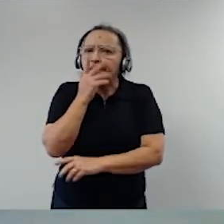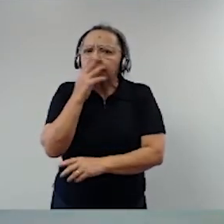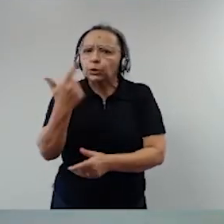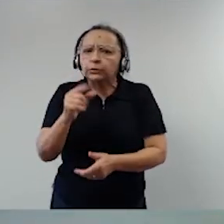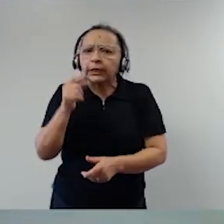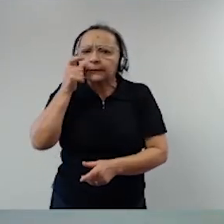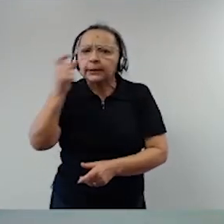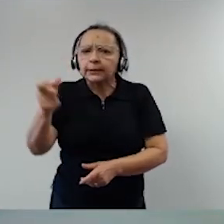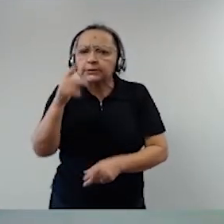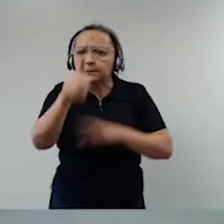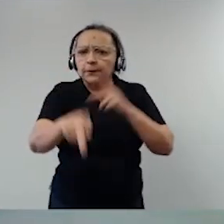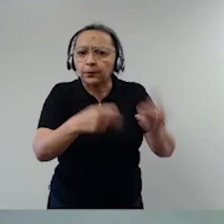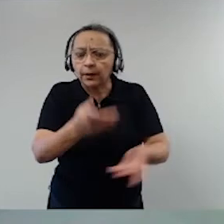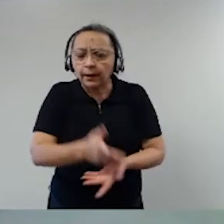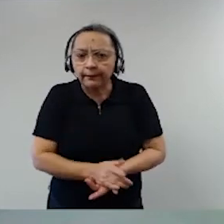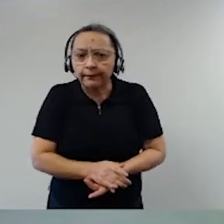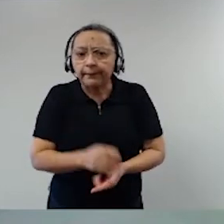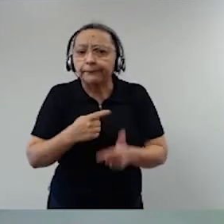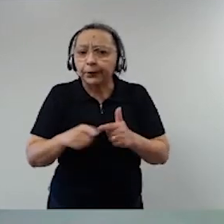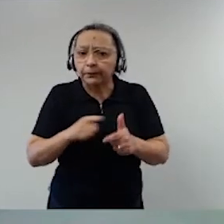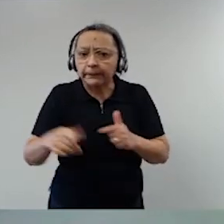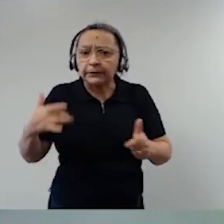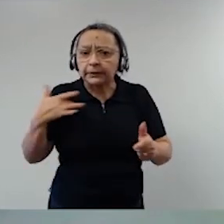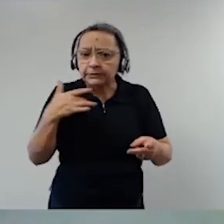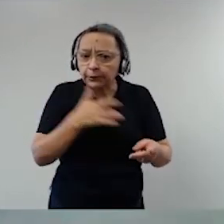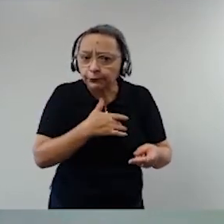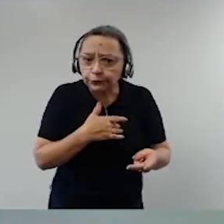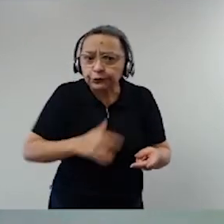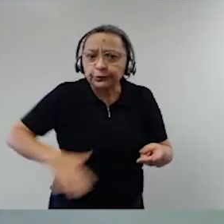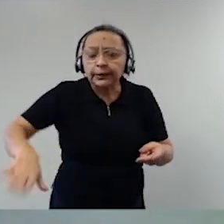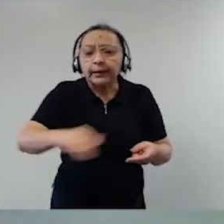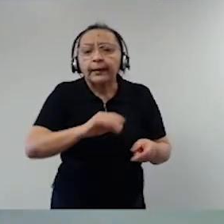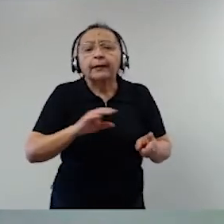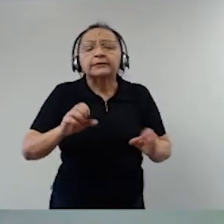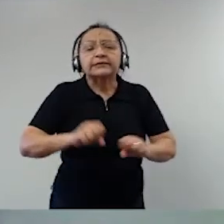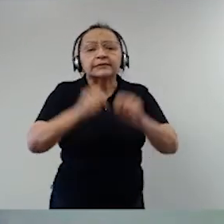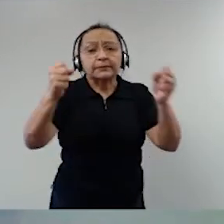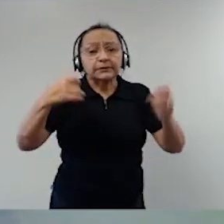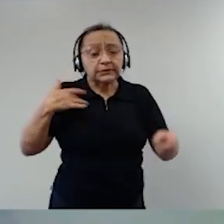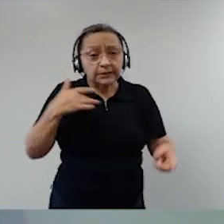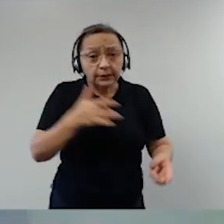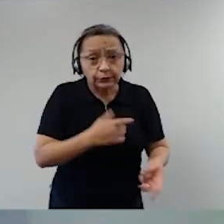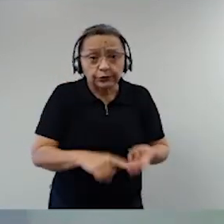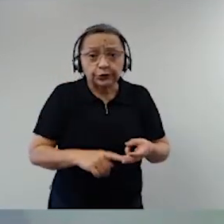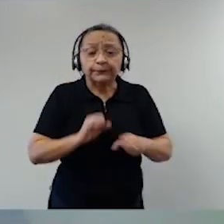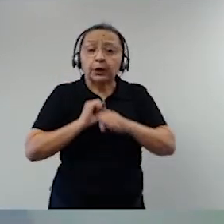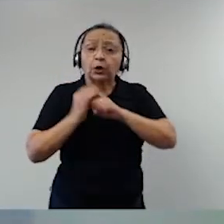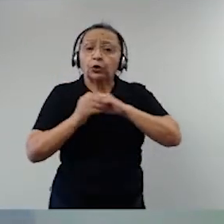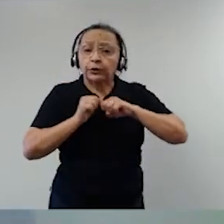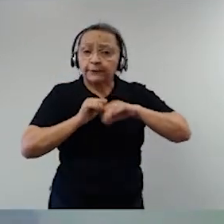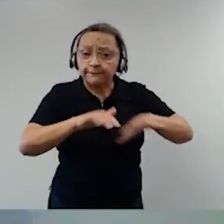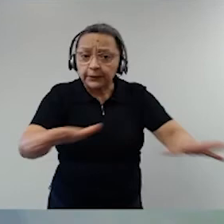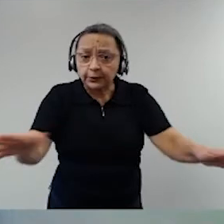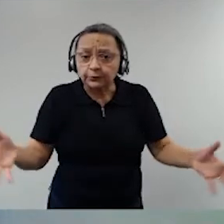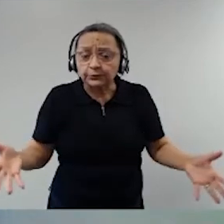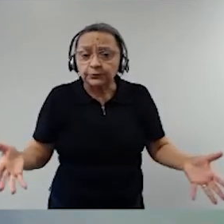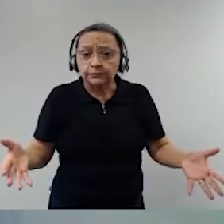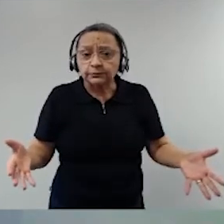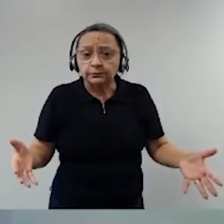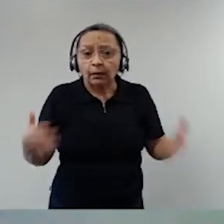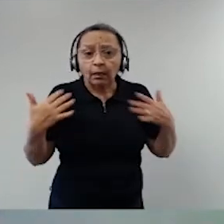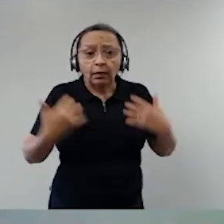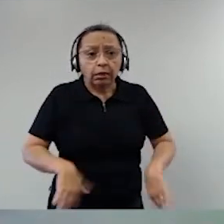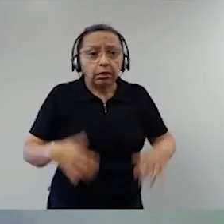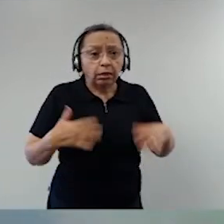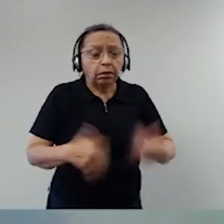que era o quê? O problema sanitário, o problema do coronavírus e o problema econômico. As forças armadas, elas não